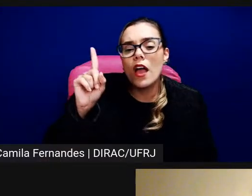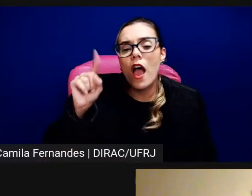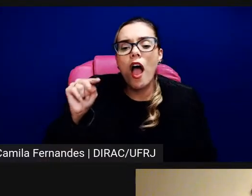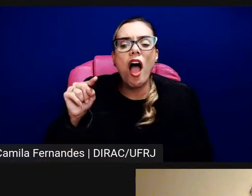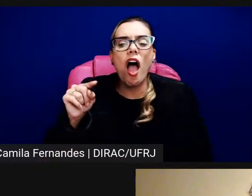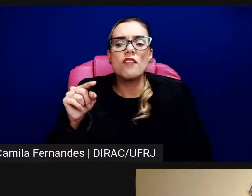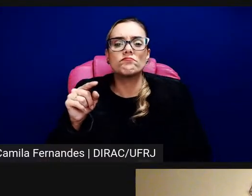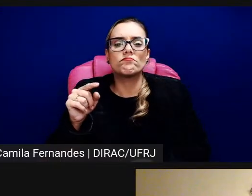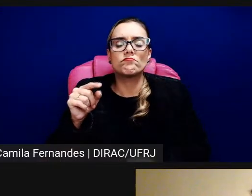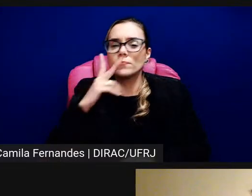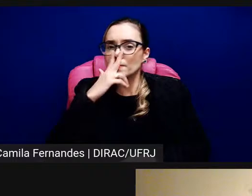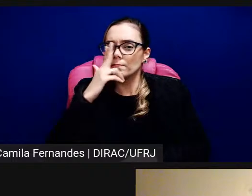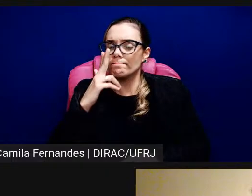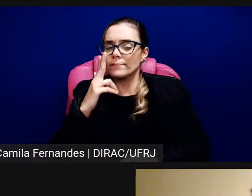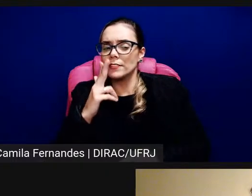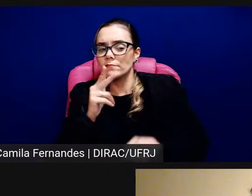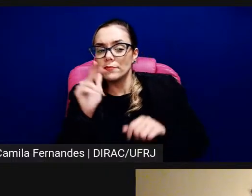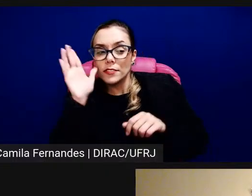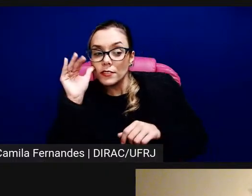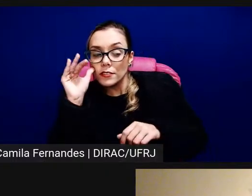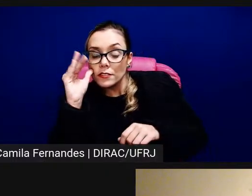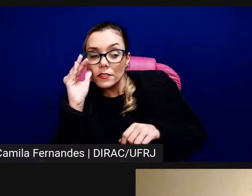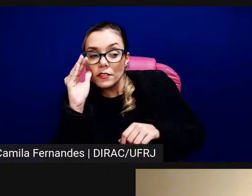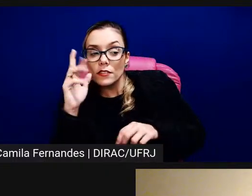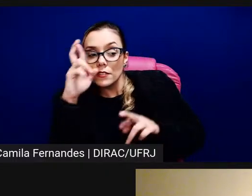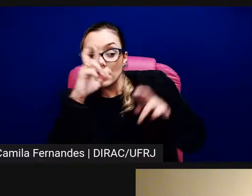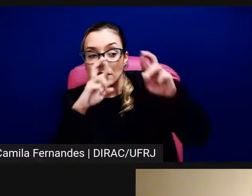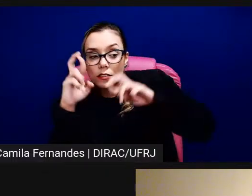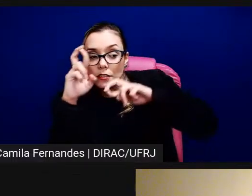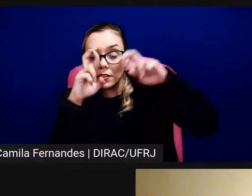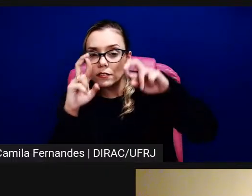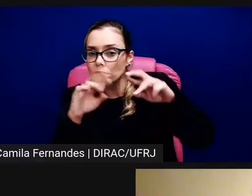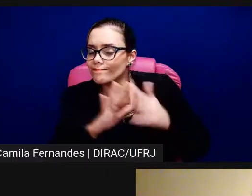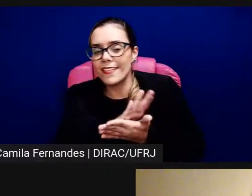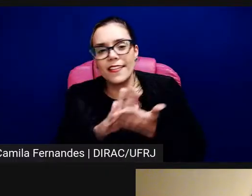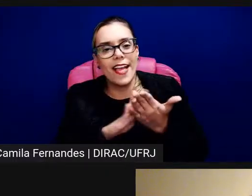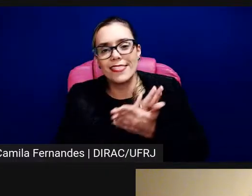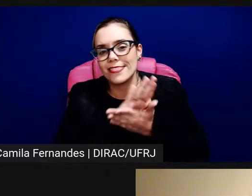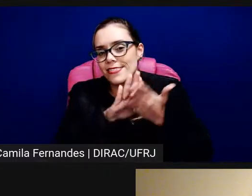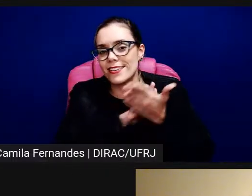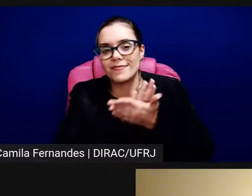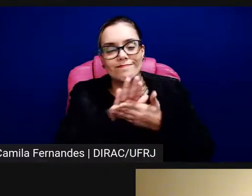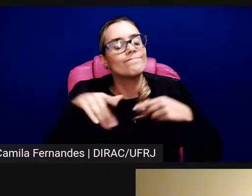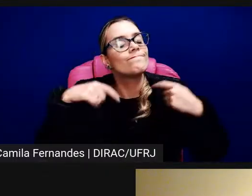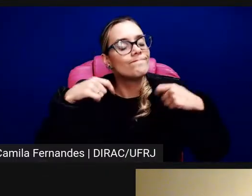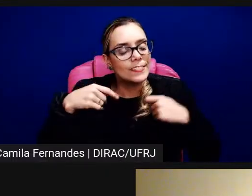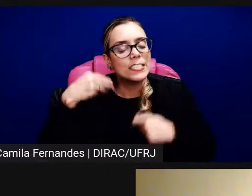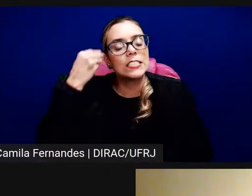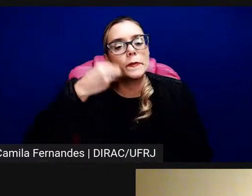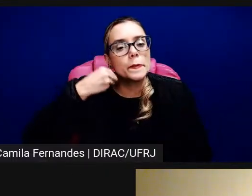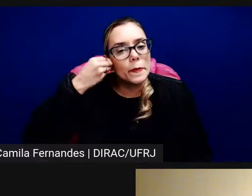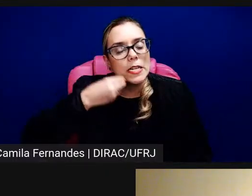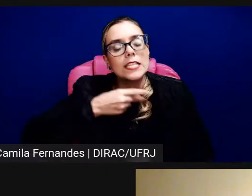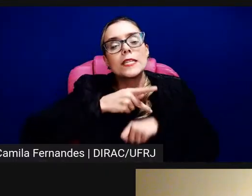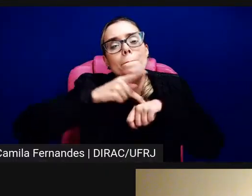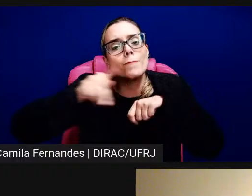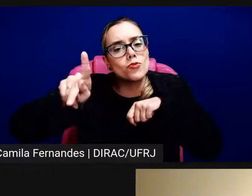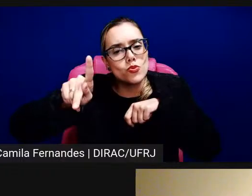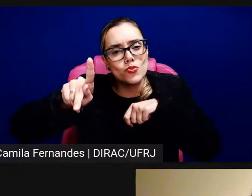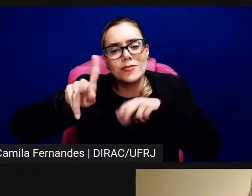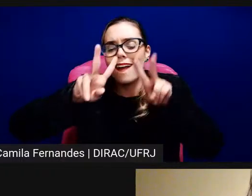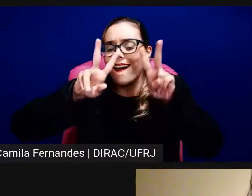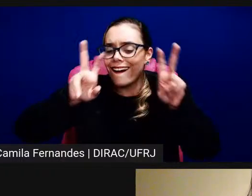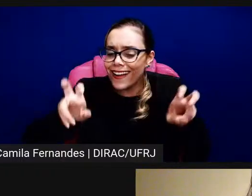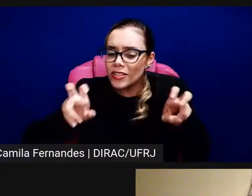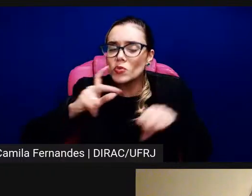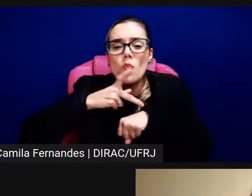da gravação, né, era importante que aquela experiência acontecesse naquele mínimo, ali, que fosse sobre aquilo, o